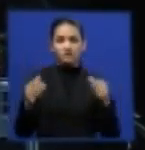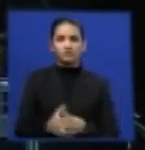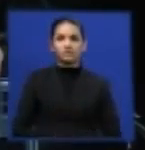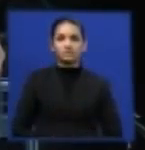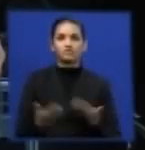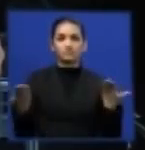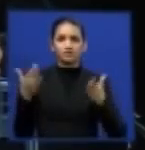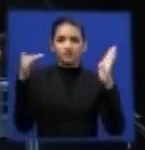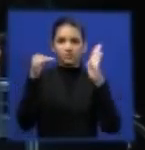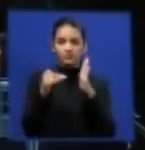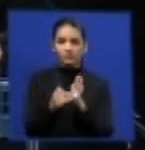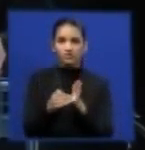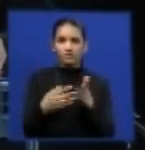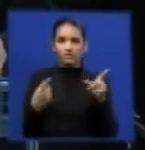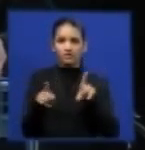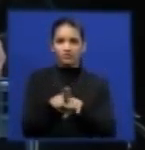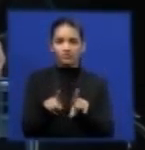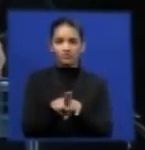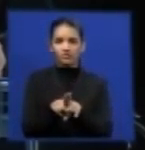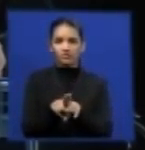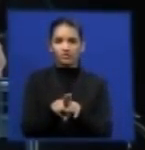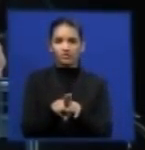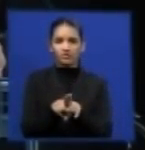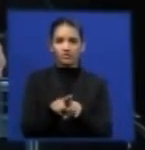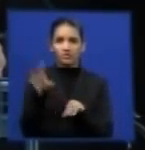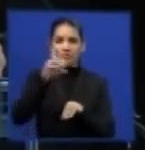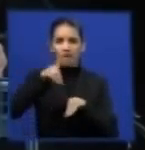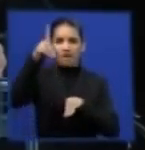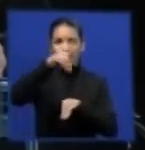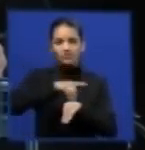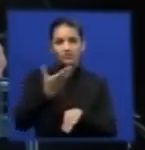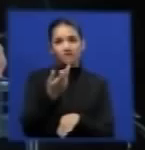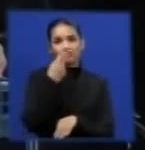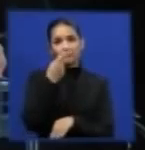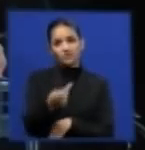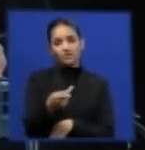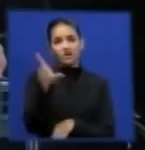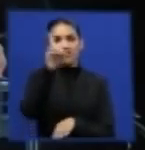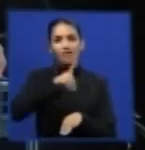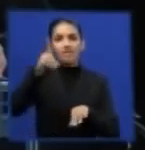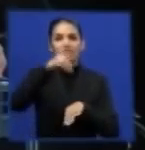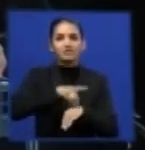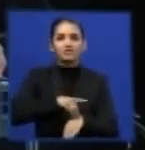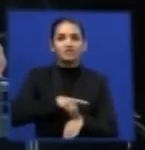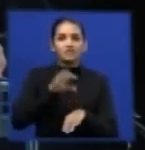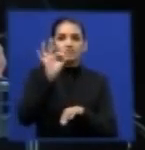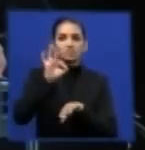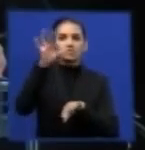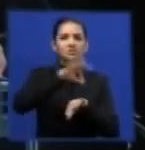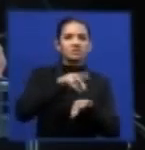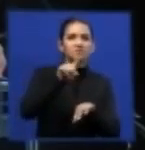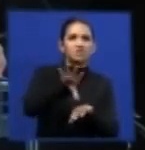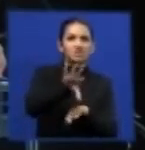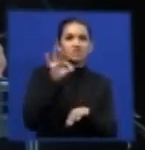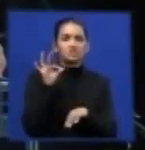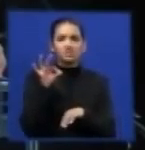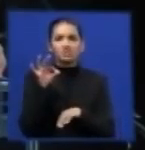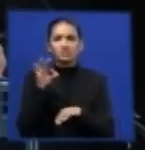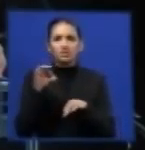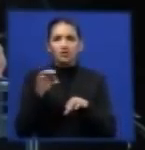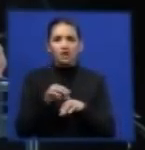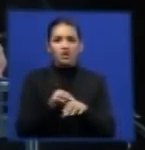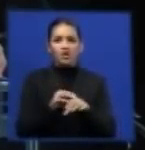finalizar, com relação ao mosquito da dengue, eu queria só dizer que mosquito da dengue, ele não escolhe pneus por data de fabricação nem